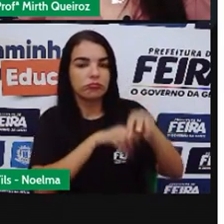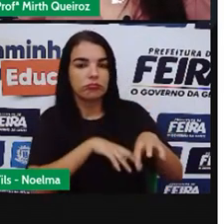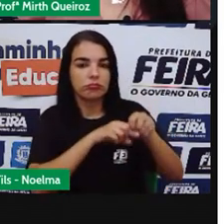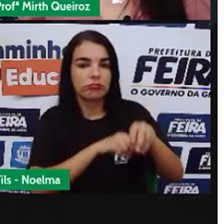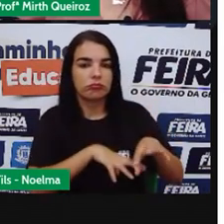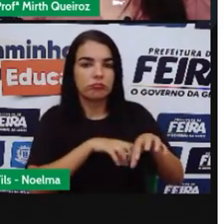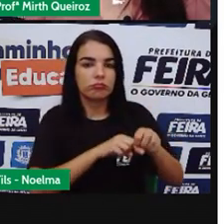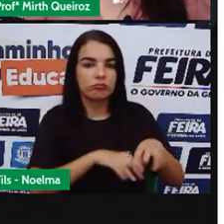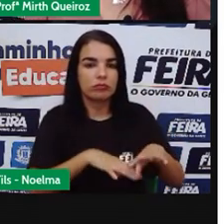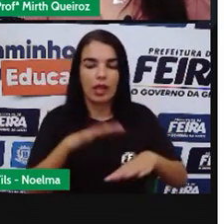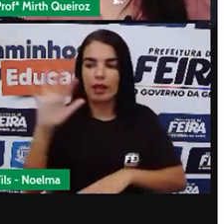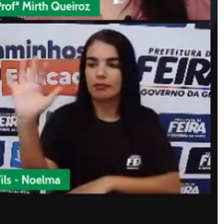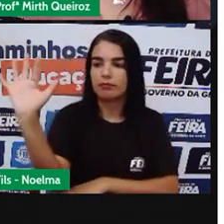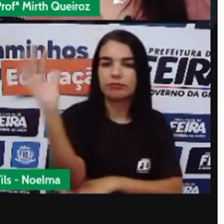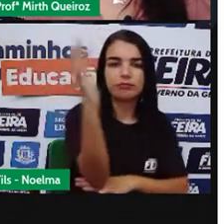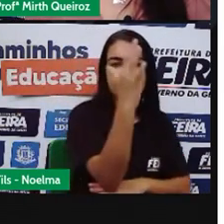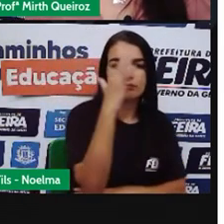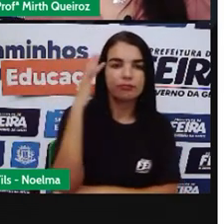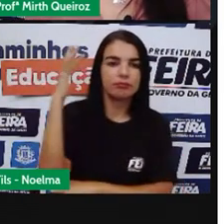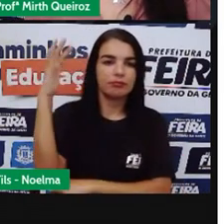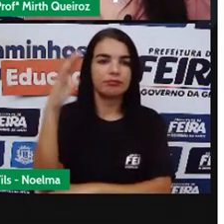brasileiro Padre de Varela